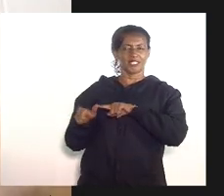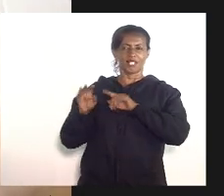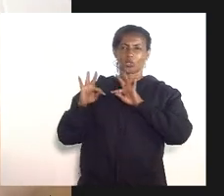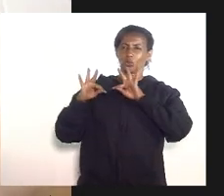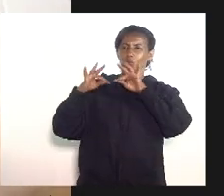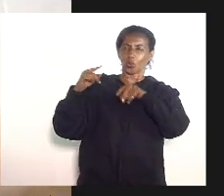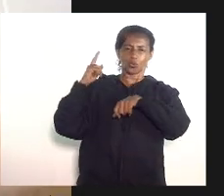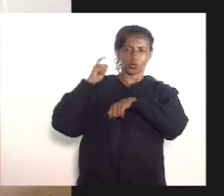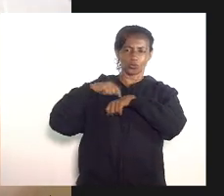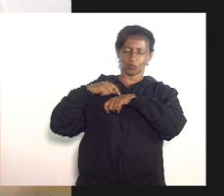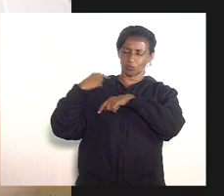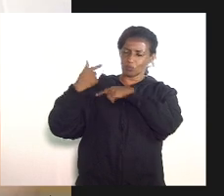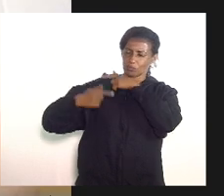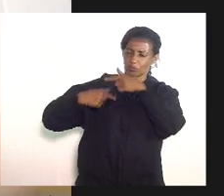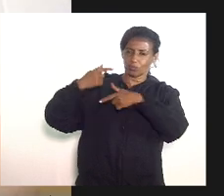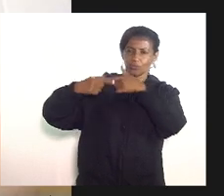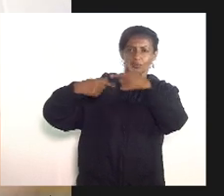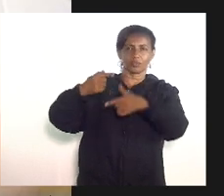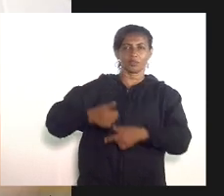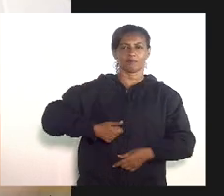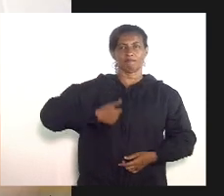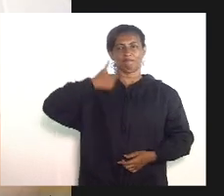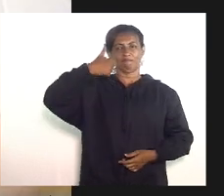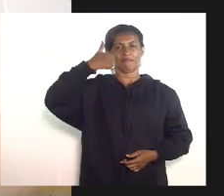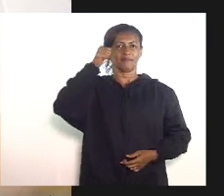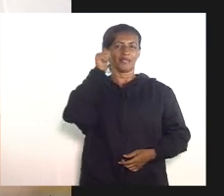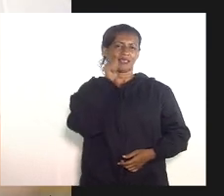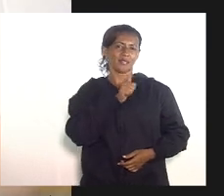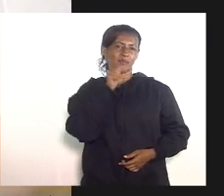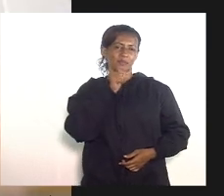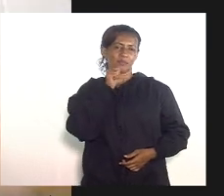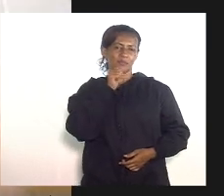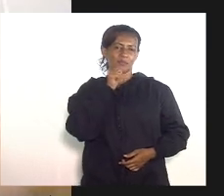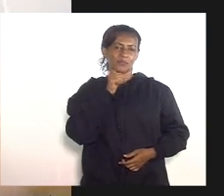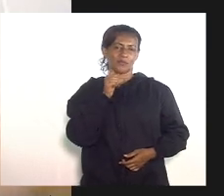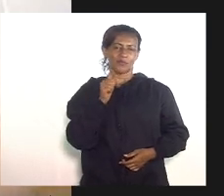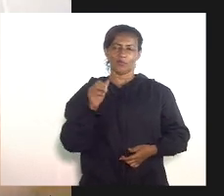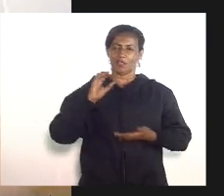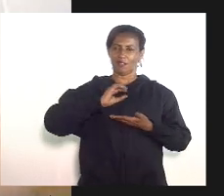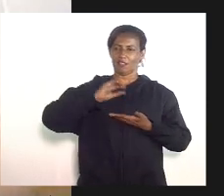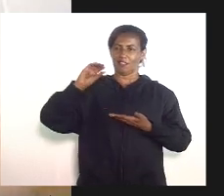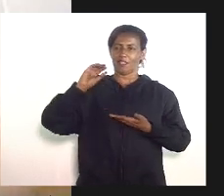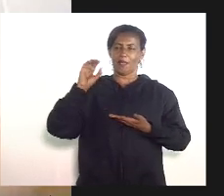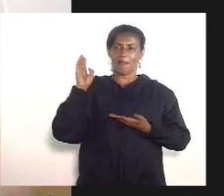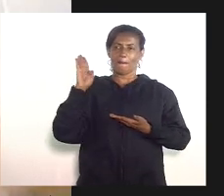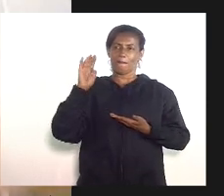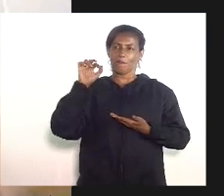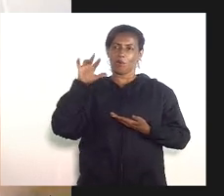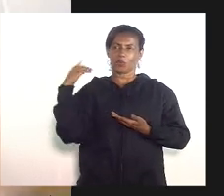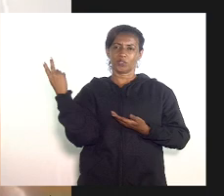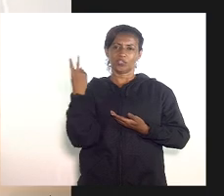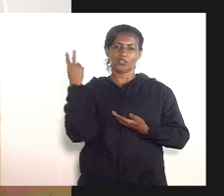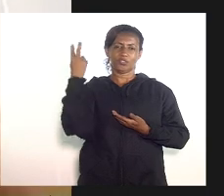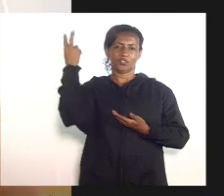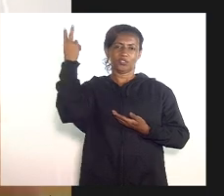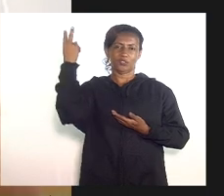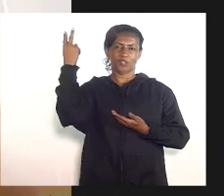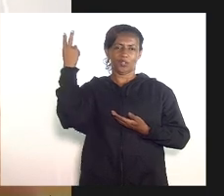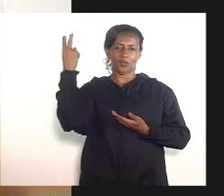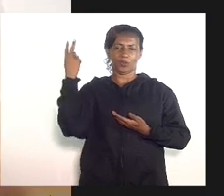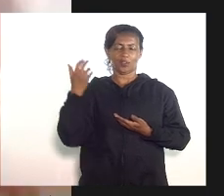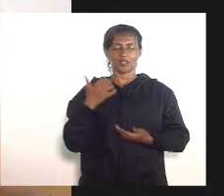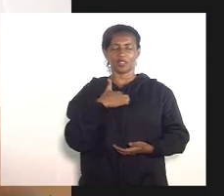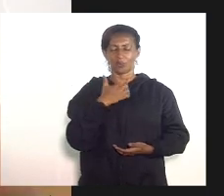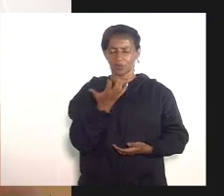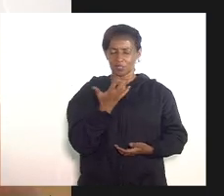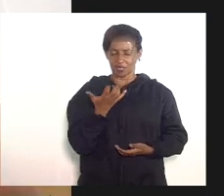tempos a primeira mulher a aplicar na bolsa Eufrásia Teixeira Leite e queria senhor presidente